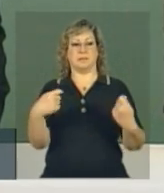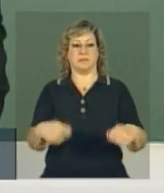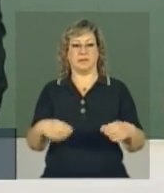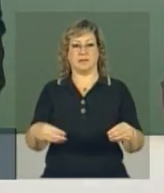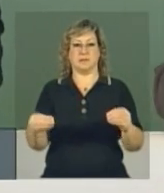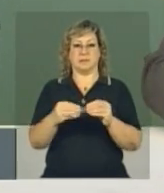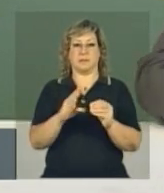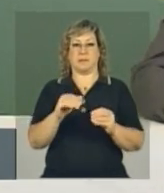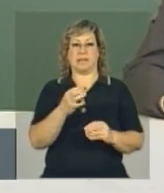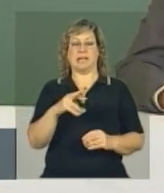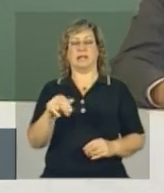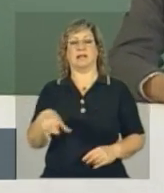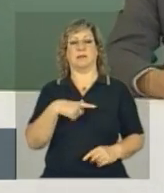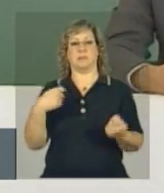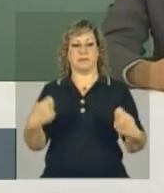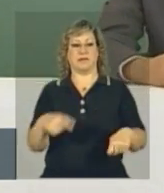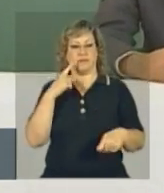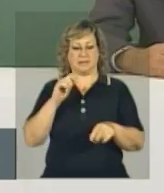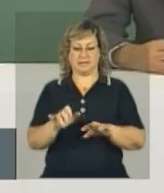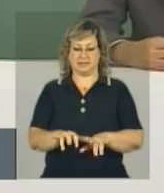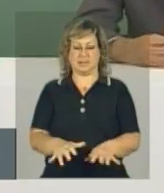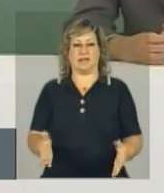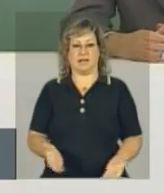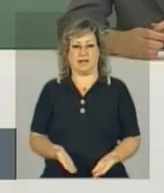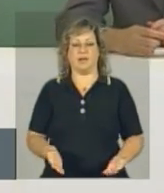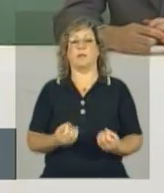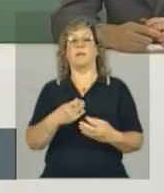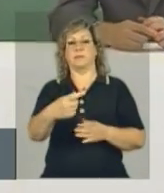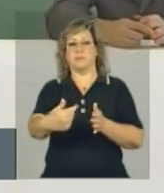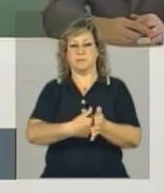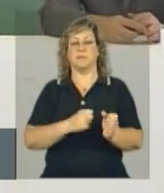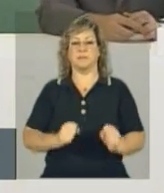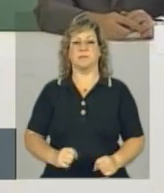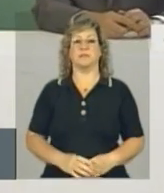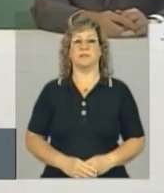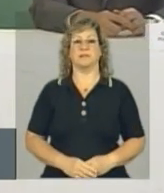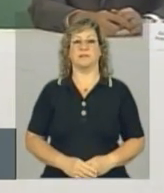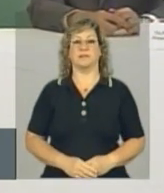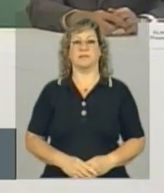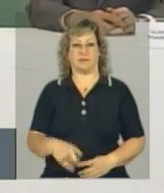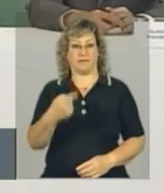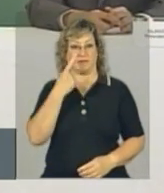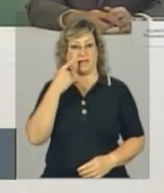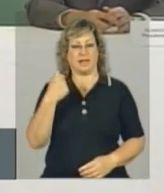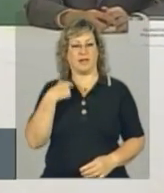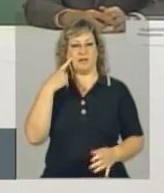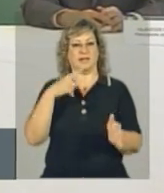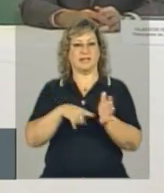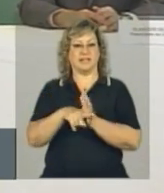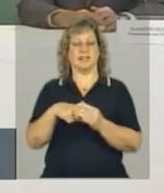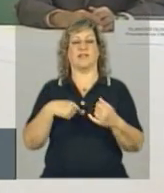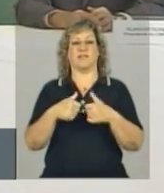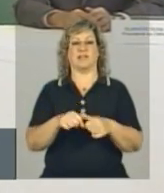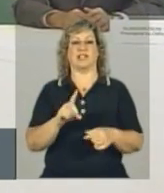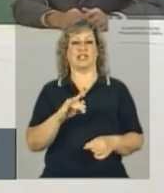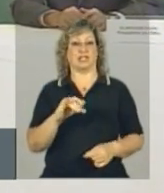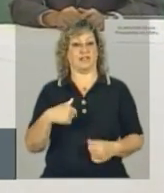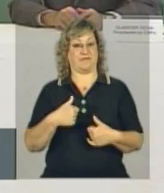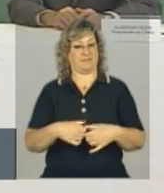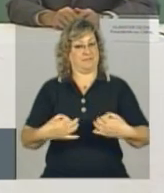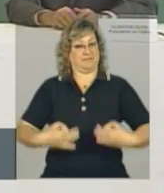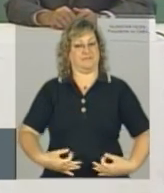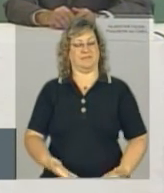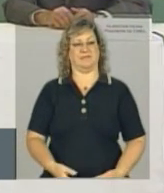carregar a bateria. tem que ir no teclado mesmo agora. Pronto, diga. Você viu que eu sou analógico, mas estou ficando digital. Coisa chique aqui.